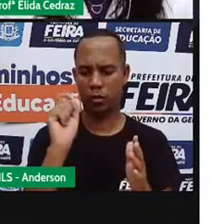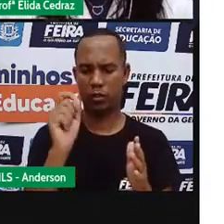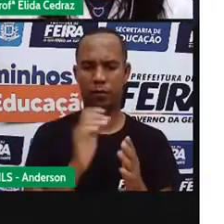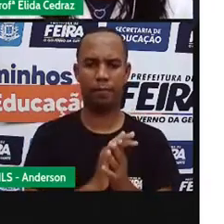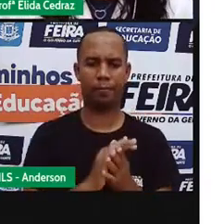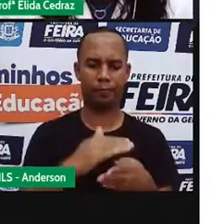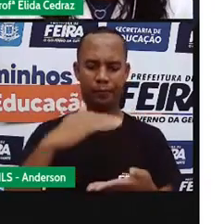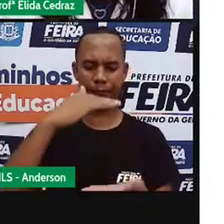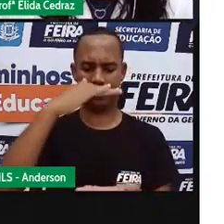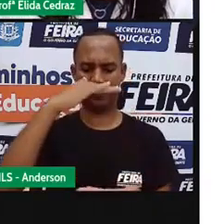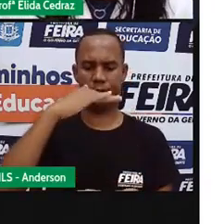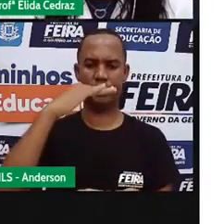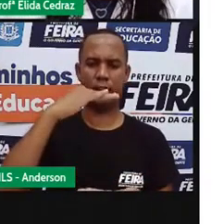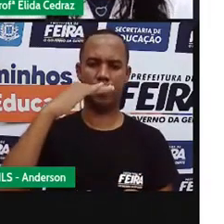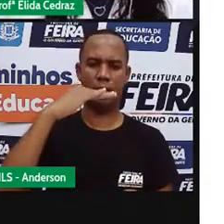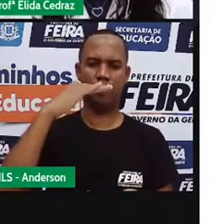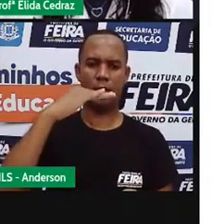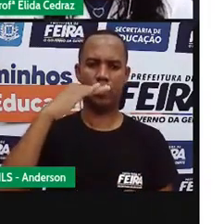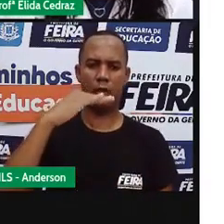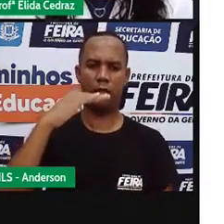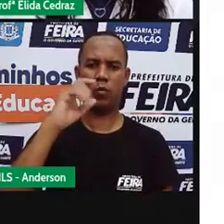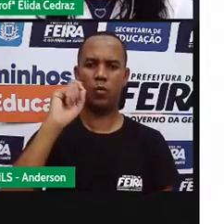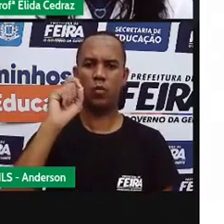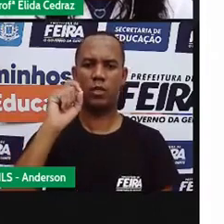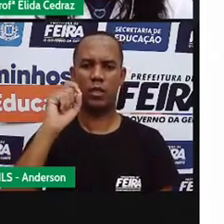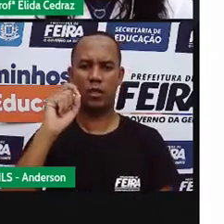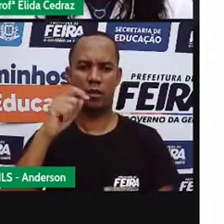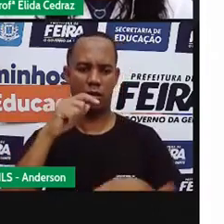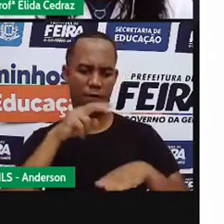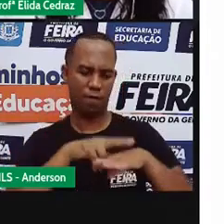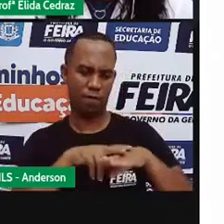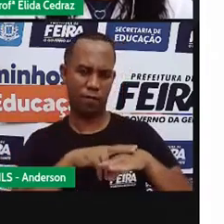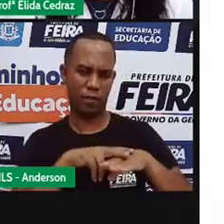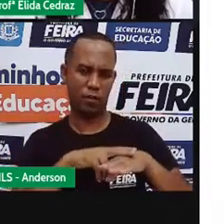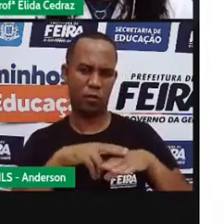Esse garrafão, ele é feito com qual material?